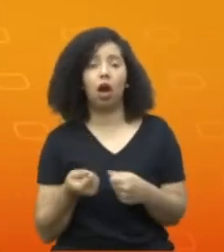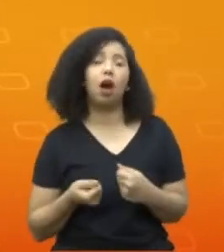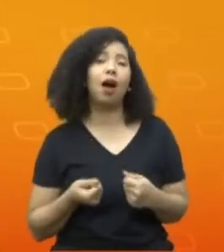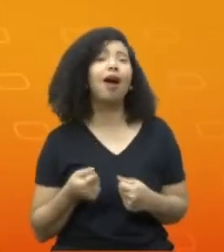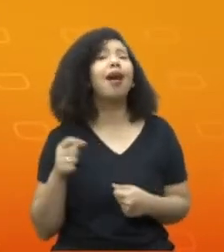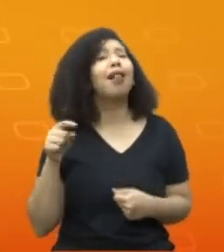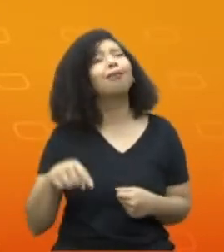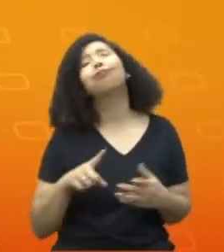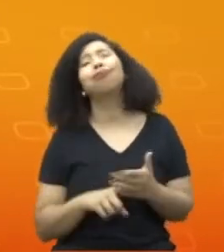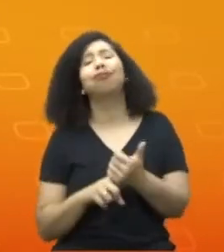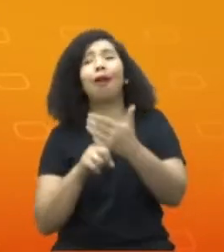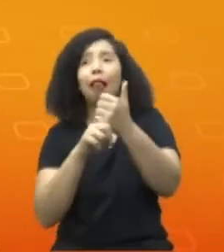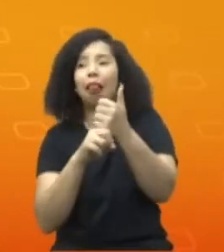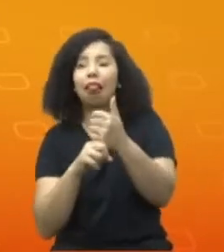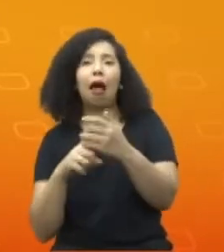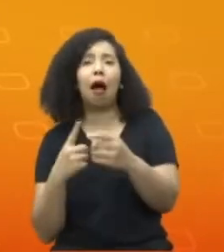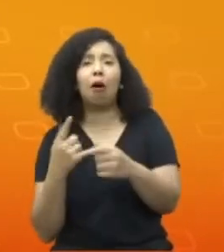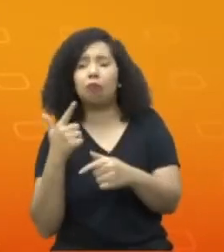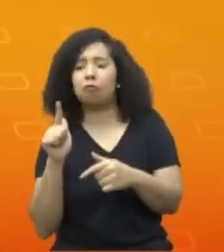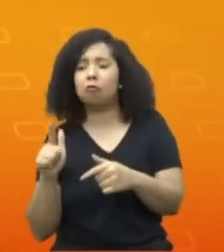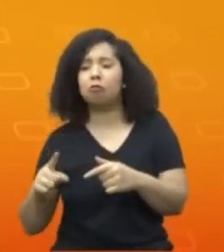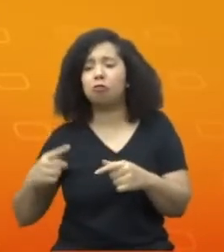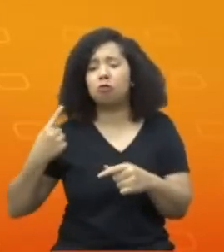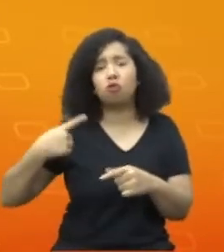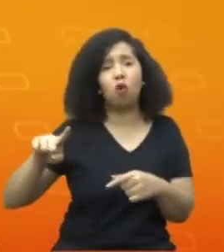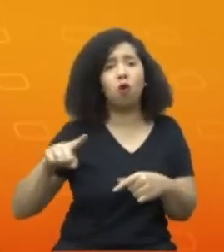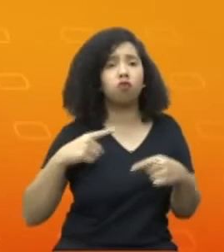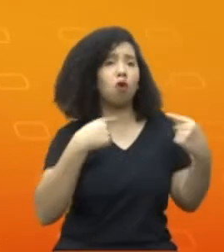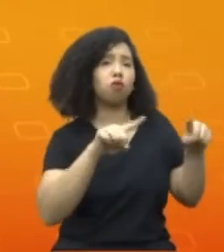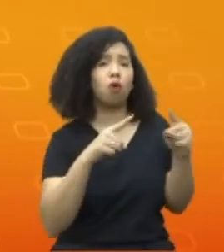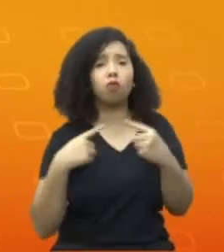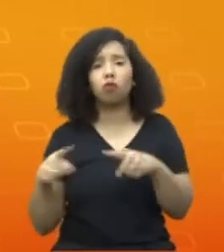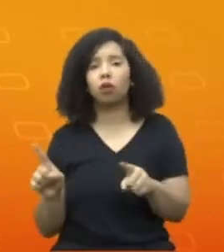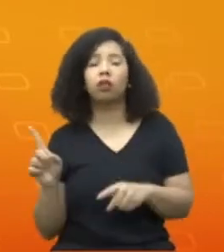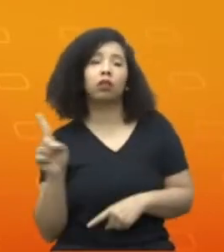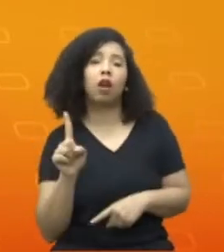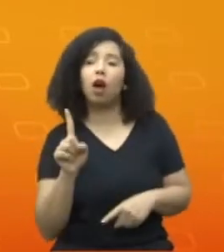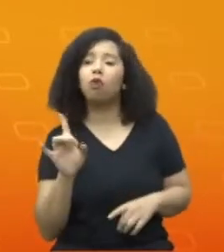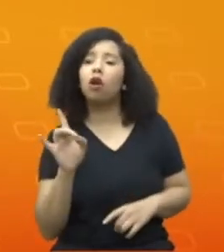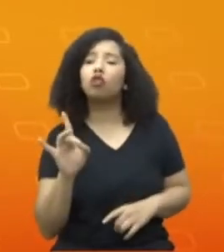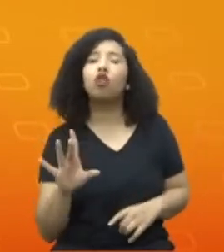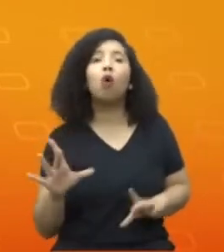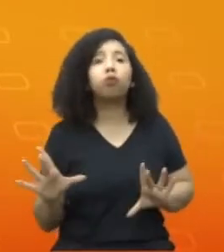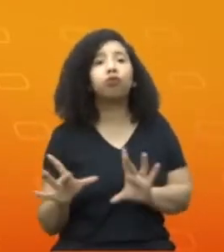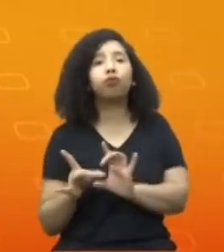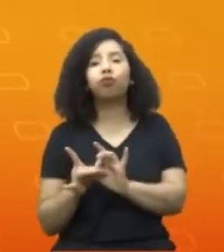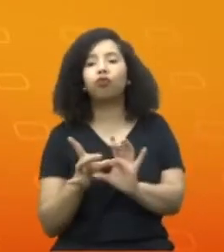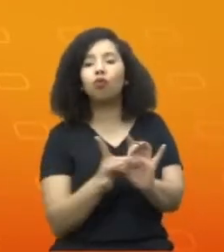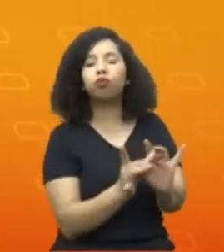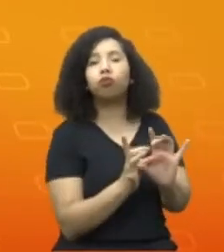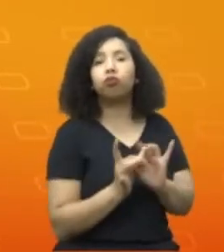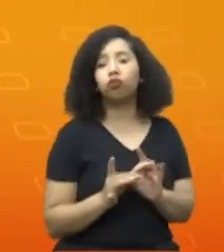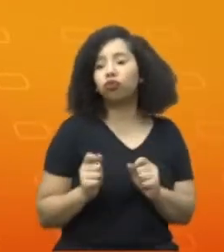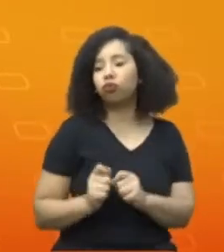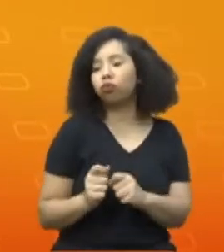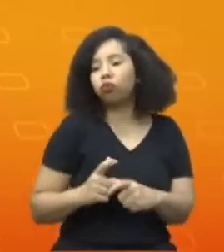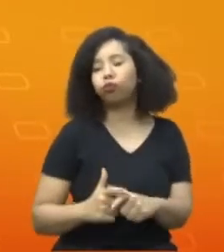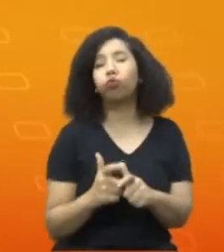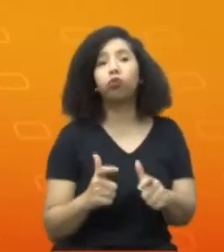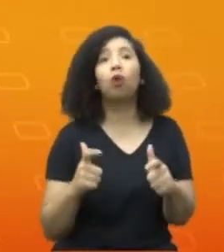um setor inimigo do outro, não. Ela veio para fazer um setor complementar ao outro. E eu acho que o que faz essa